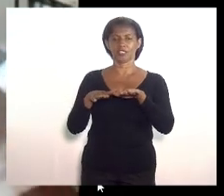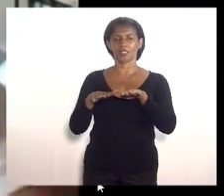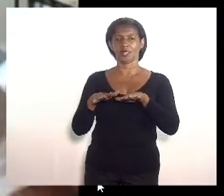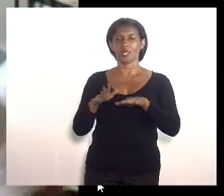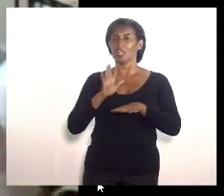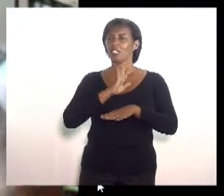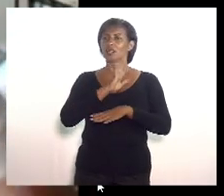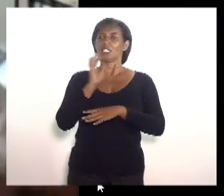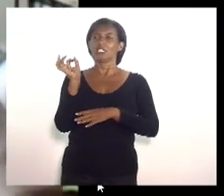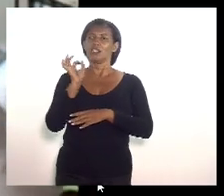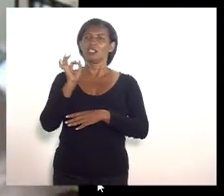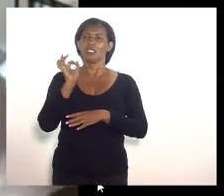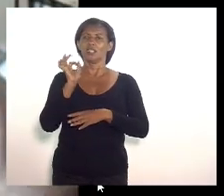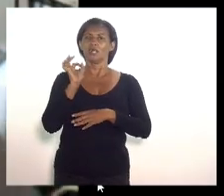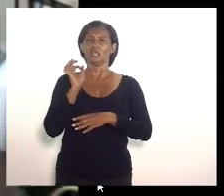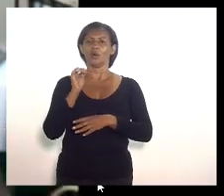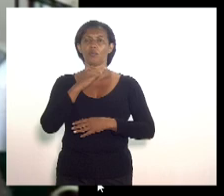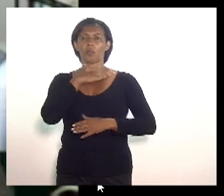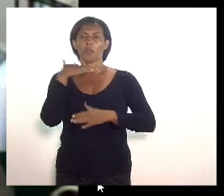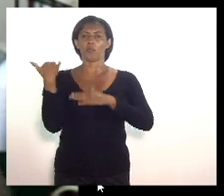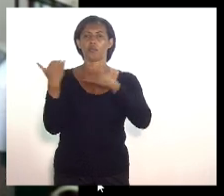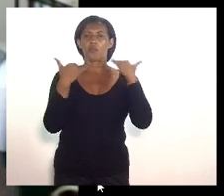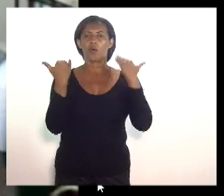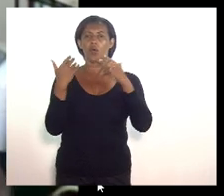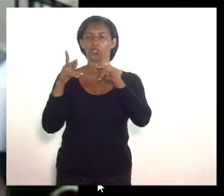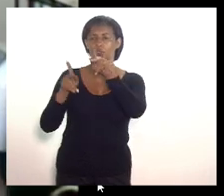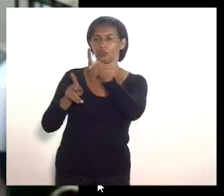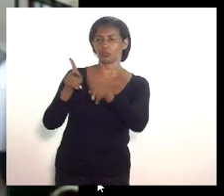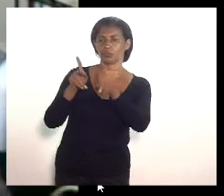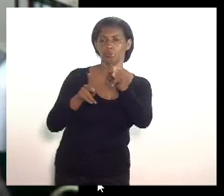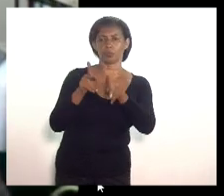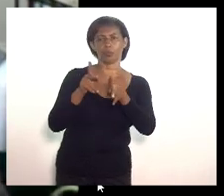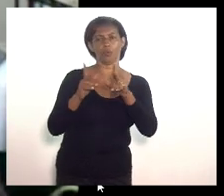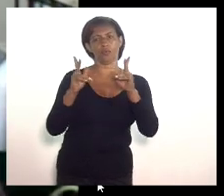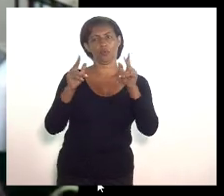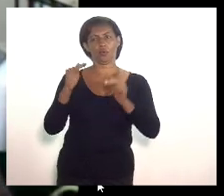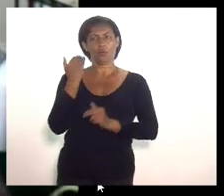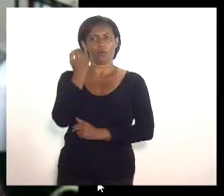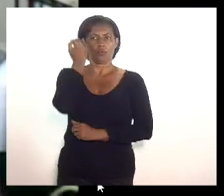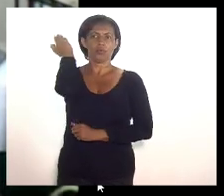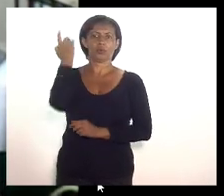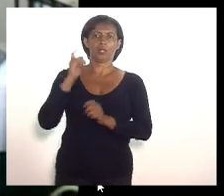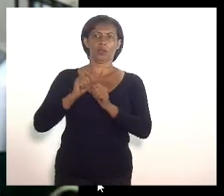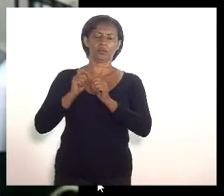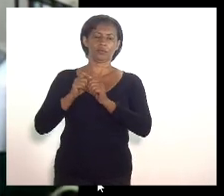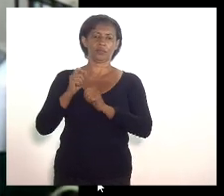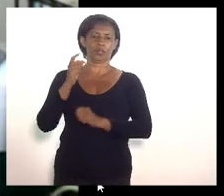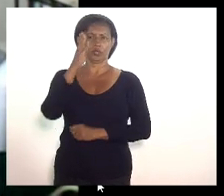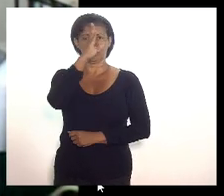patrocinou genocídio do seu próprio povo como Jair Bolsonaro está produzindo no Brasil